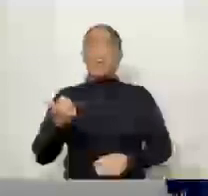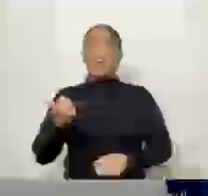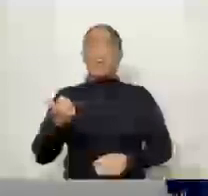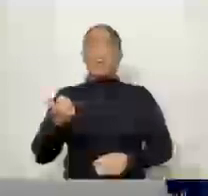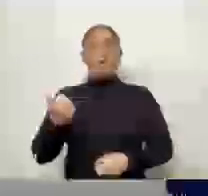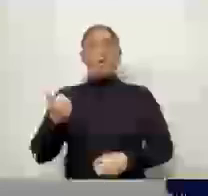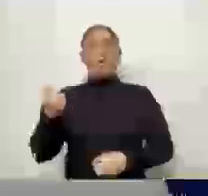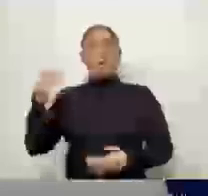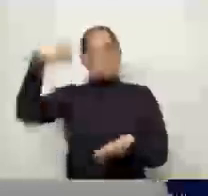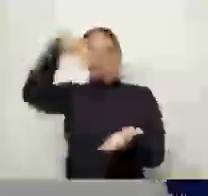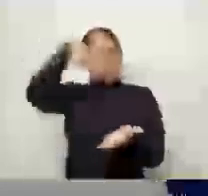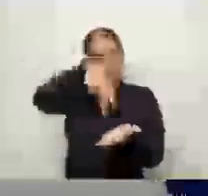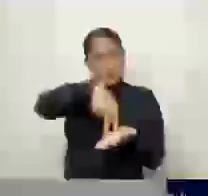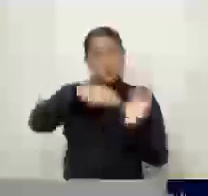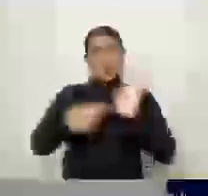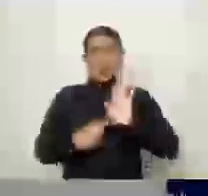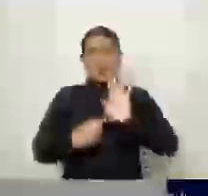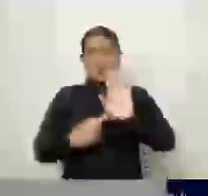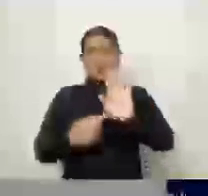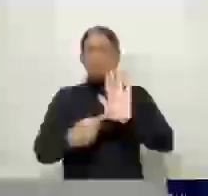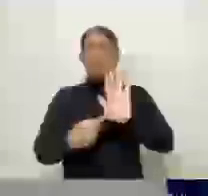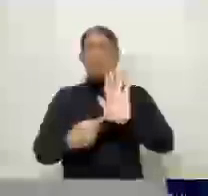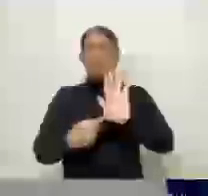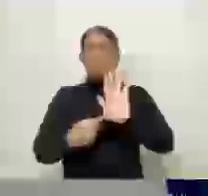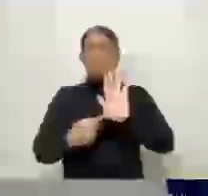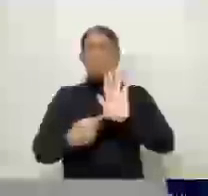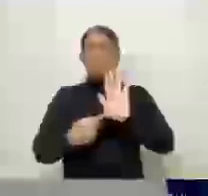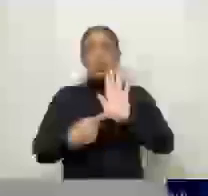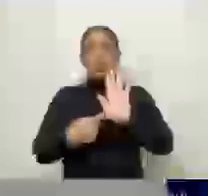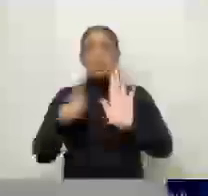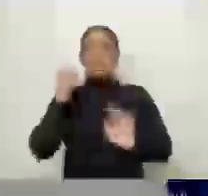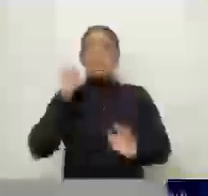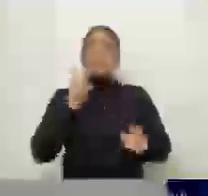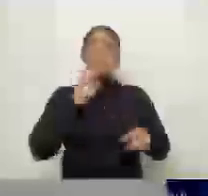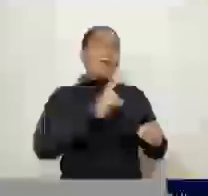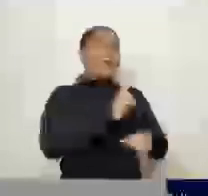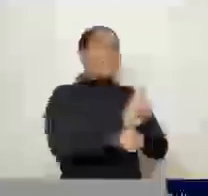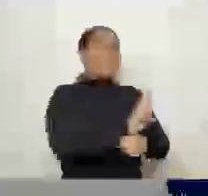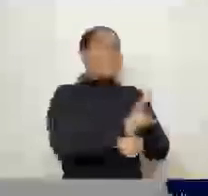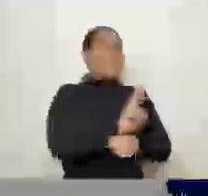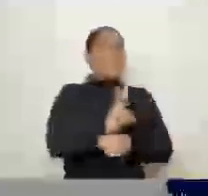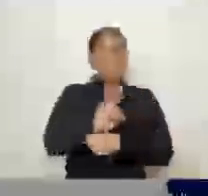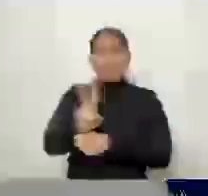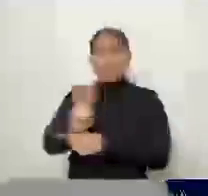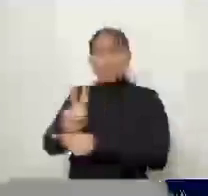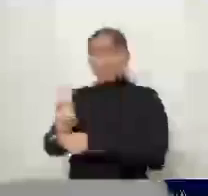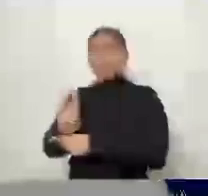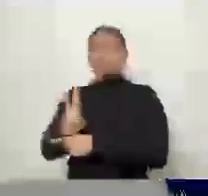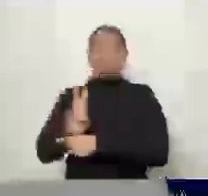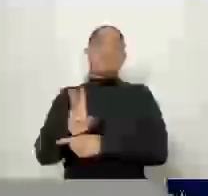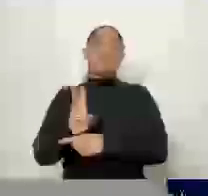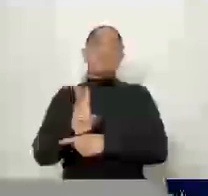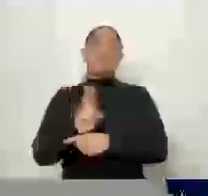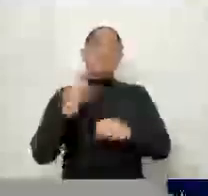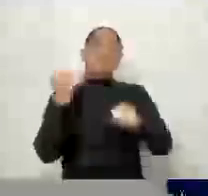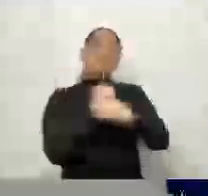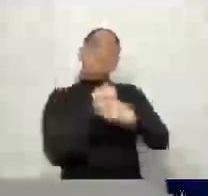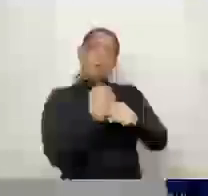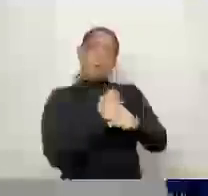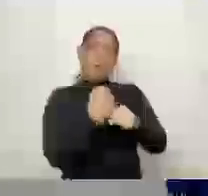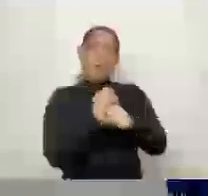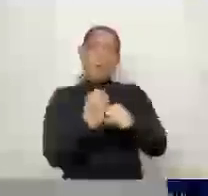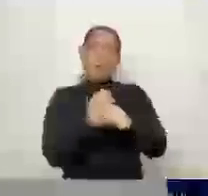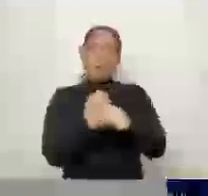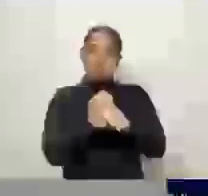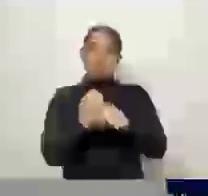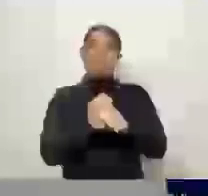que eu vou estar fiscalizando e acompanhando cada passo dessa importante conquista até que ela se realize. desde o início